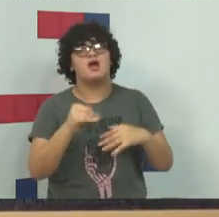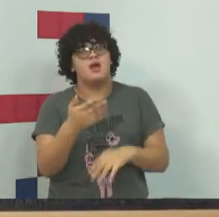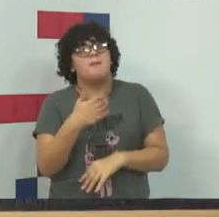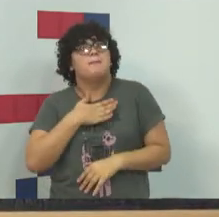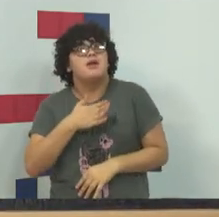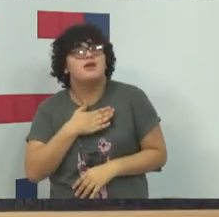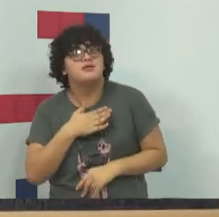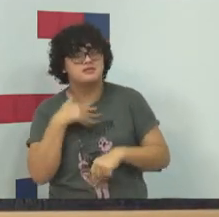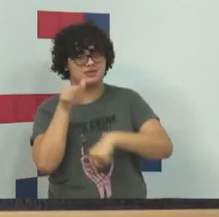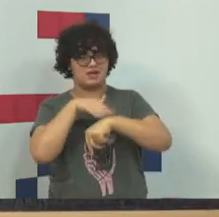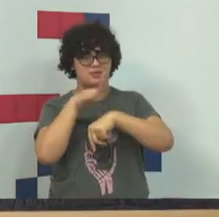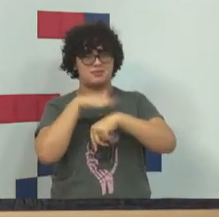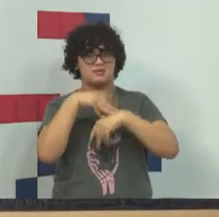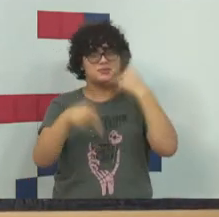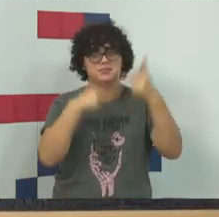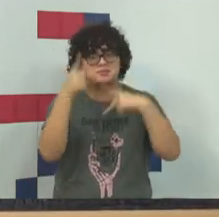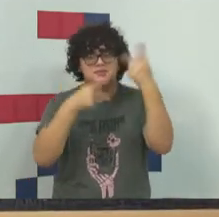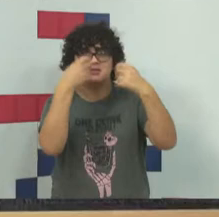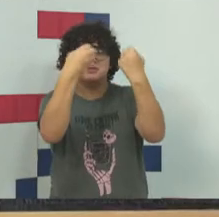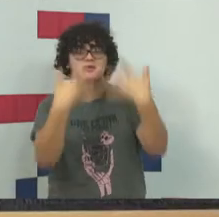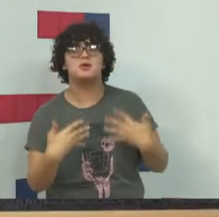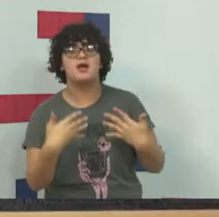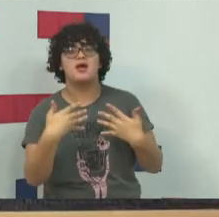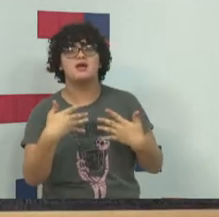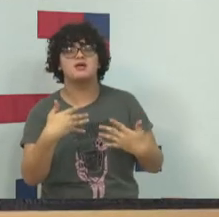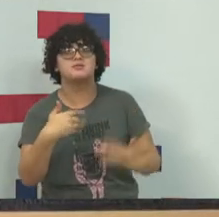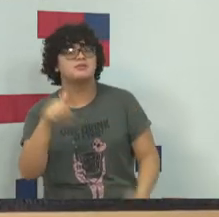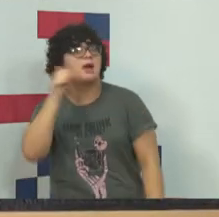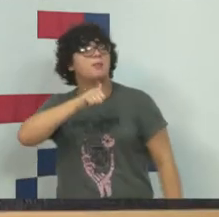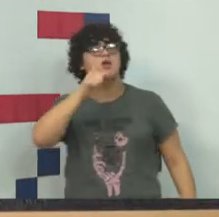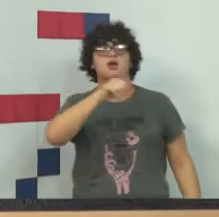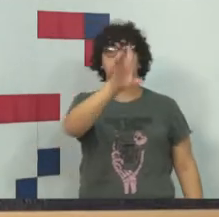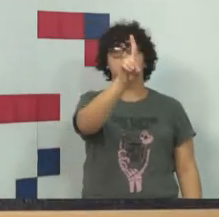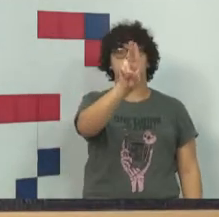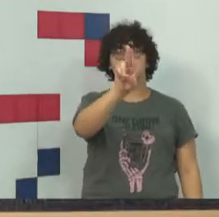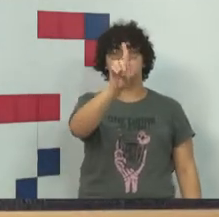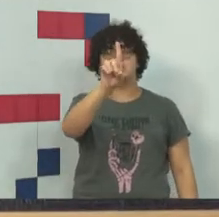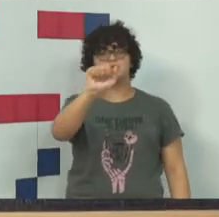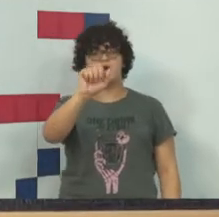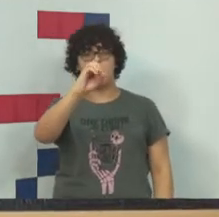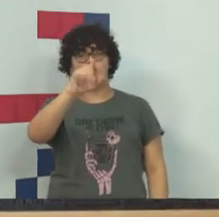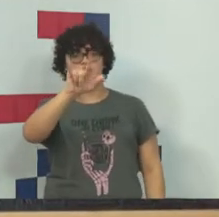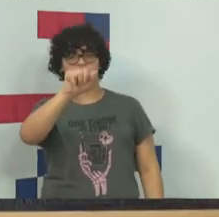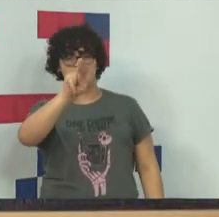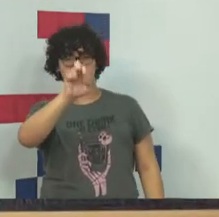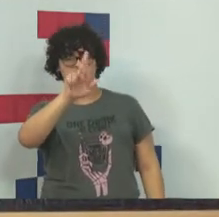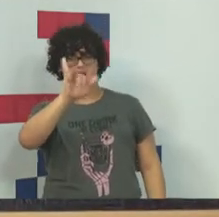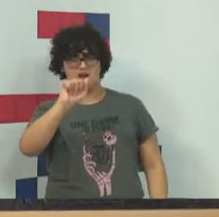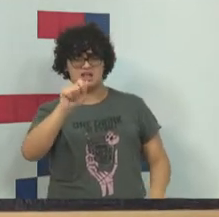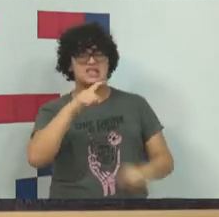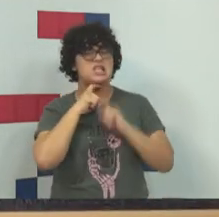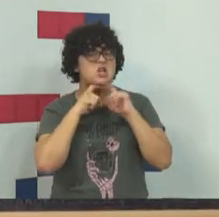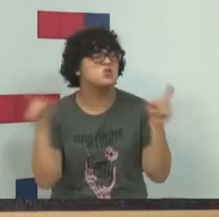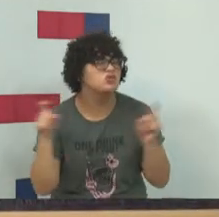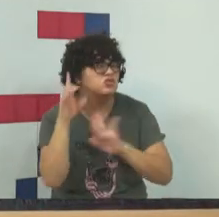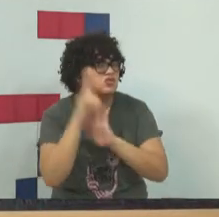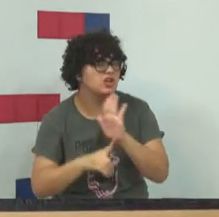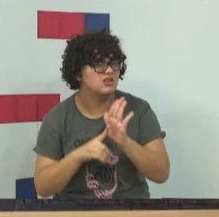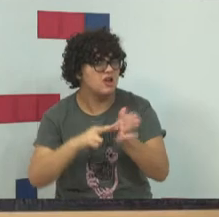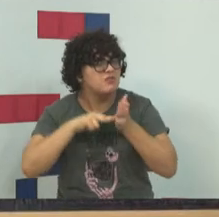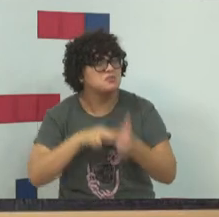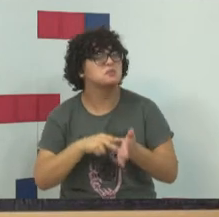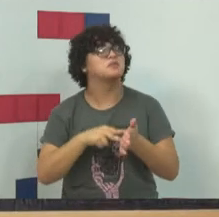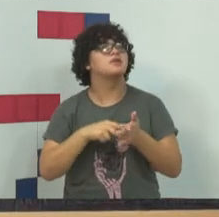momento de fala, a Duda Oliveira disse o seguinte, nenhum direito fundamental é absoluto,